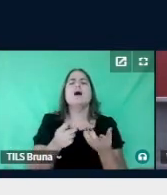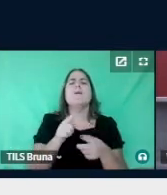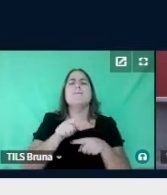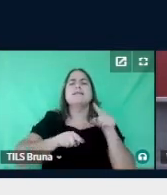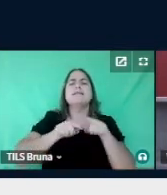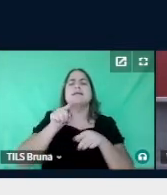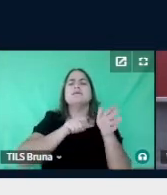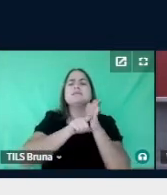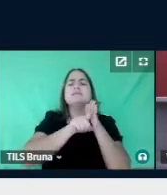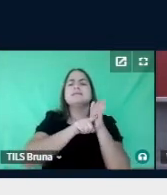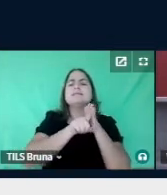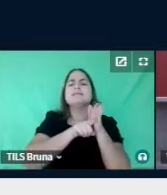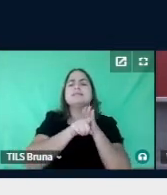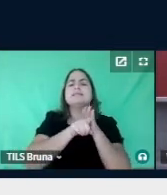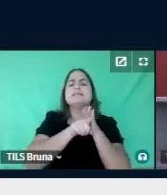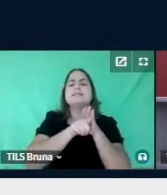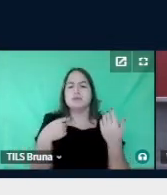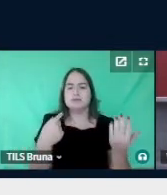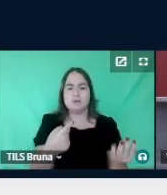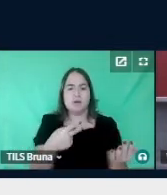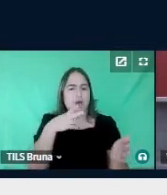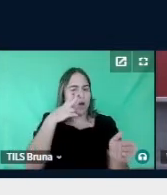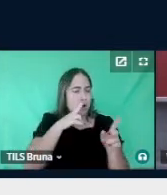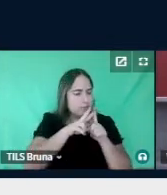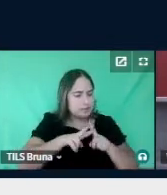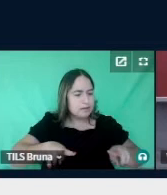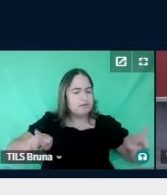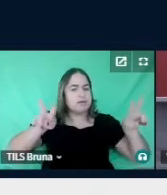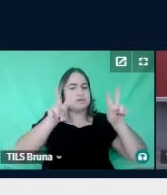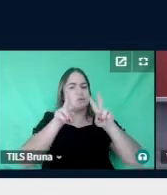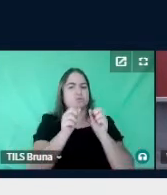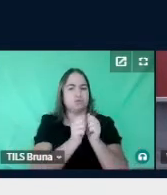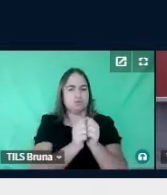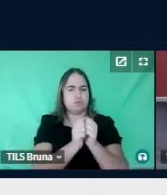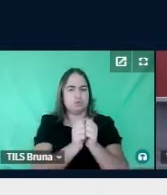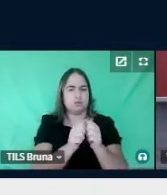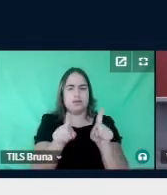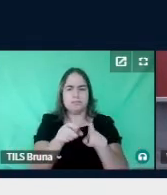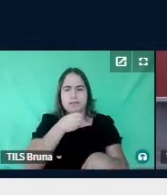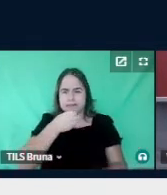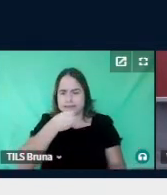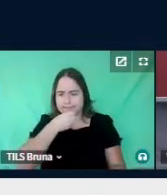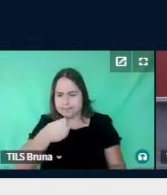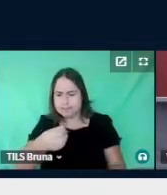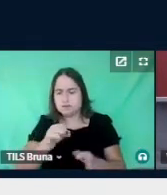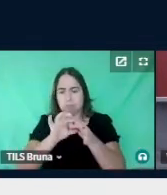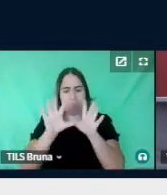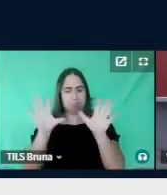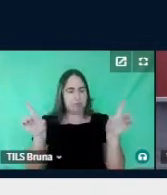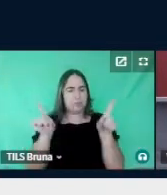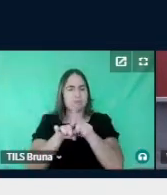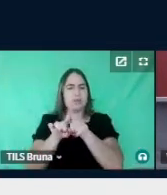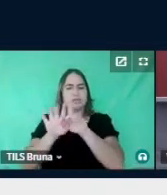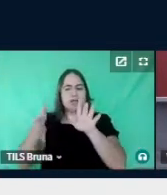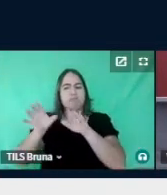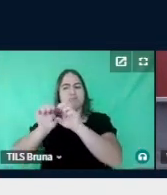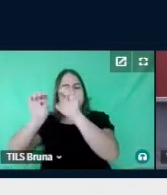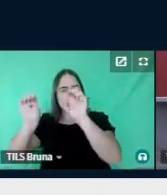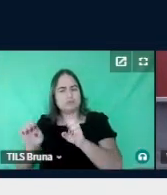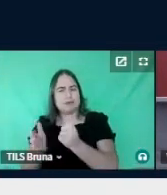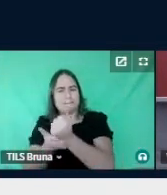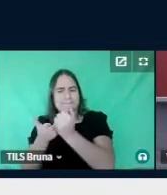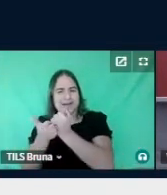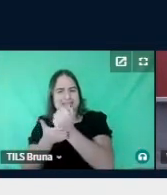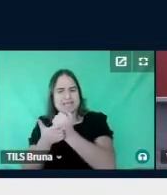observação participante, entrevistas abertas e semestruturadas, encontros reflexivos entre a professora regente e a professora